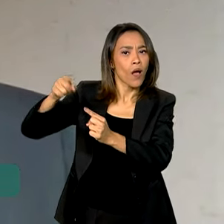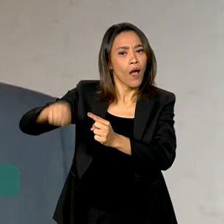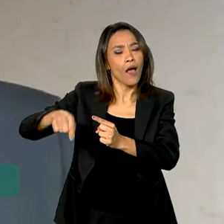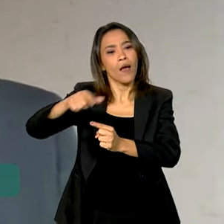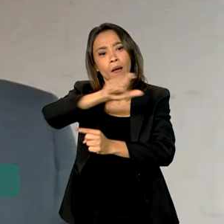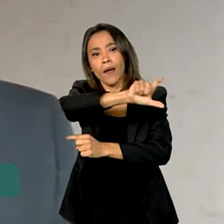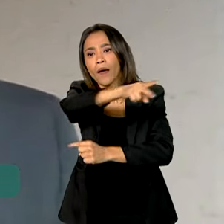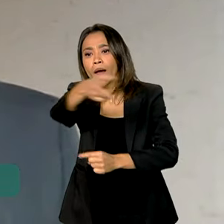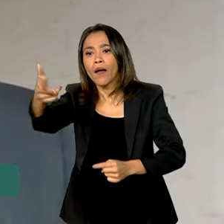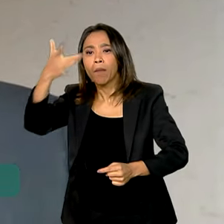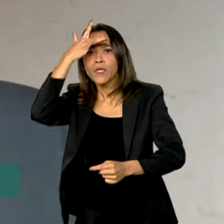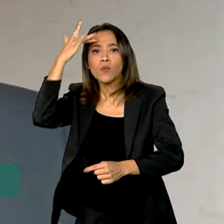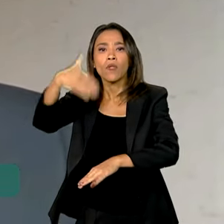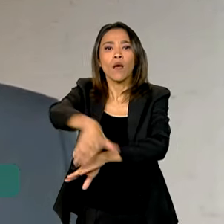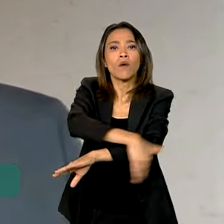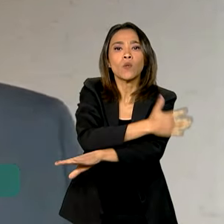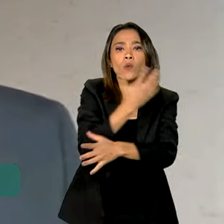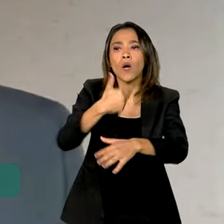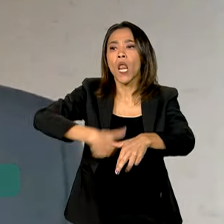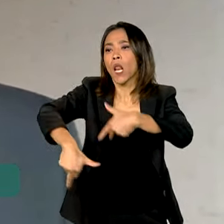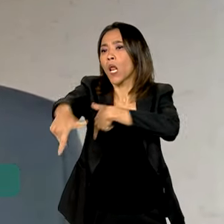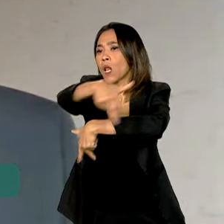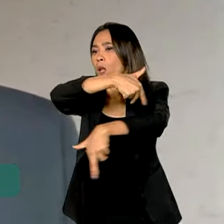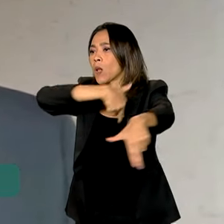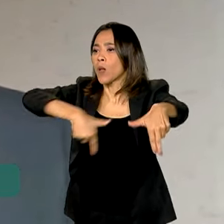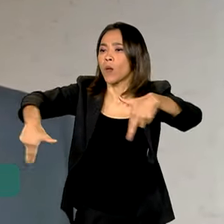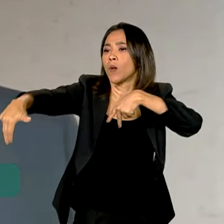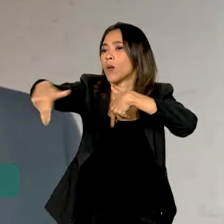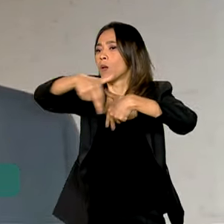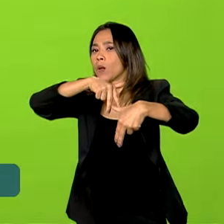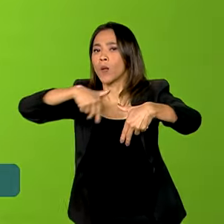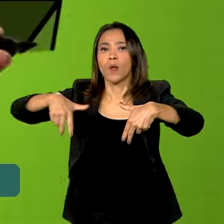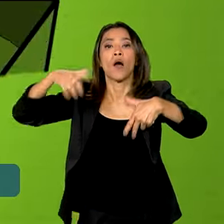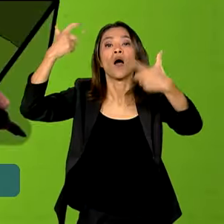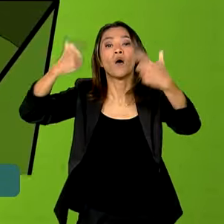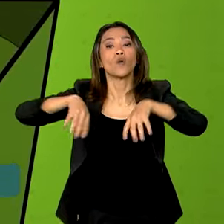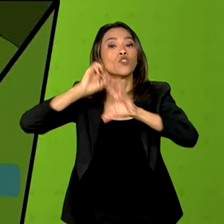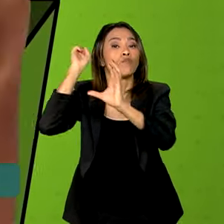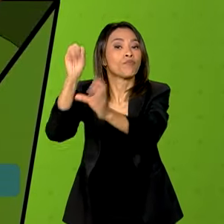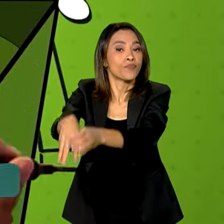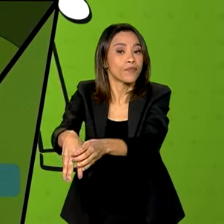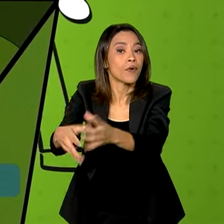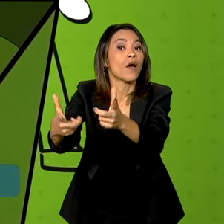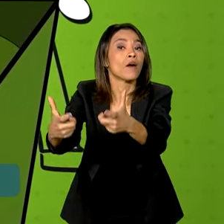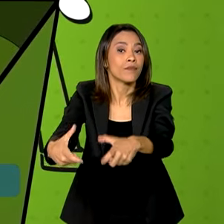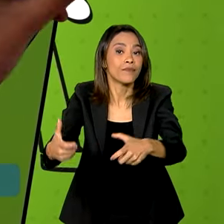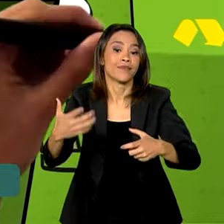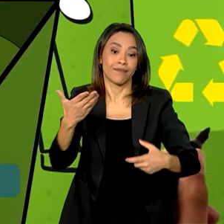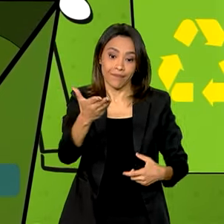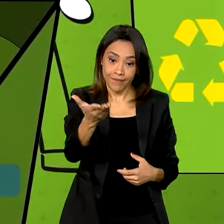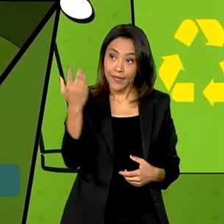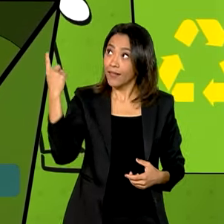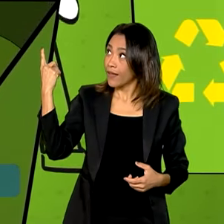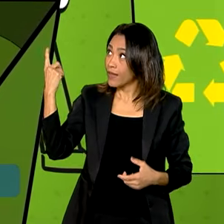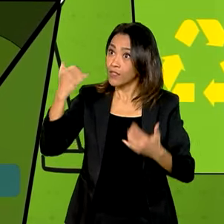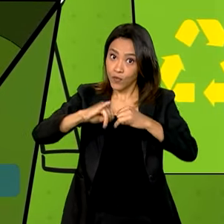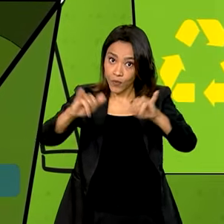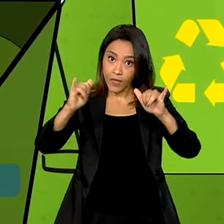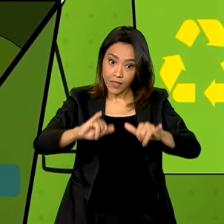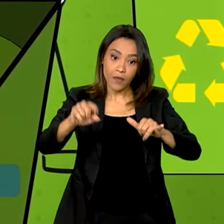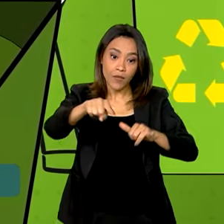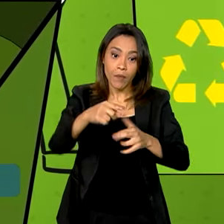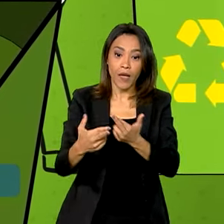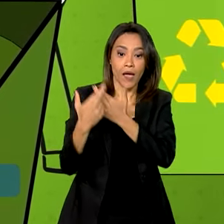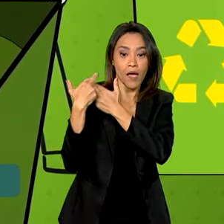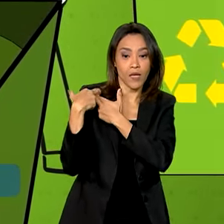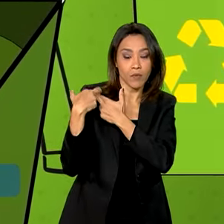cidadão está na rua, em outros ambientes, faça esse descarte. A campanha também quer reforçar o papel do catador